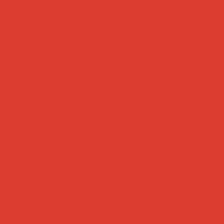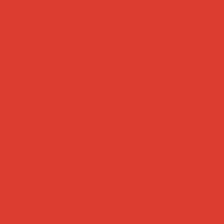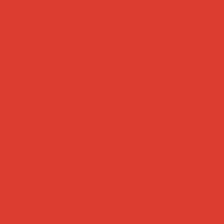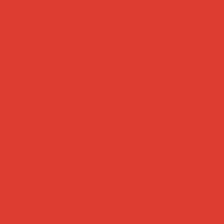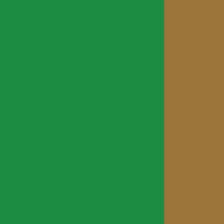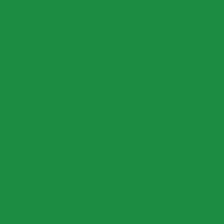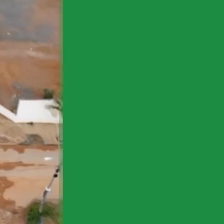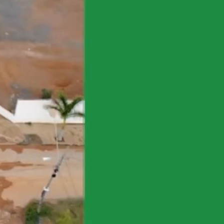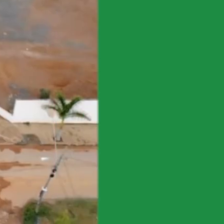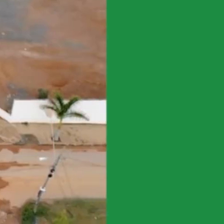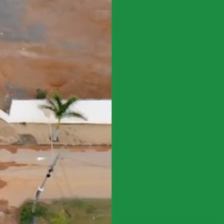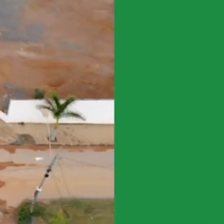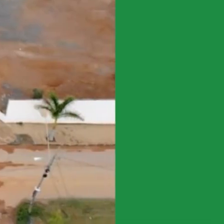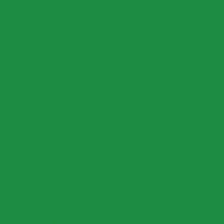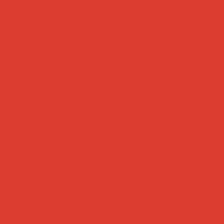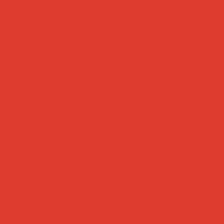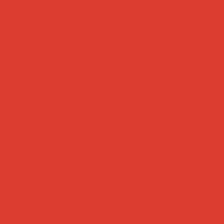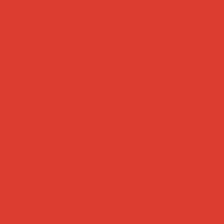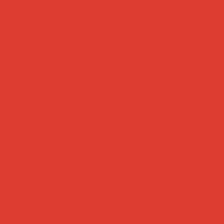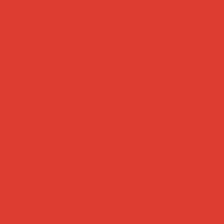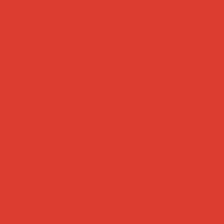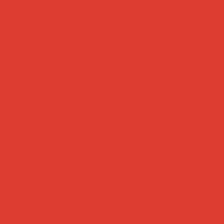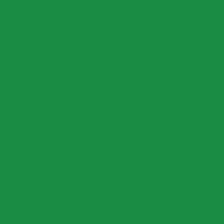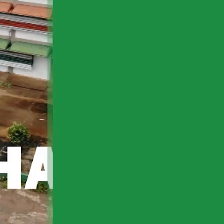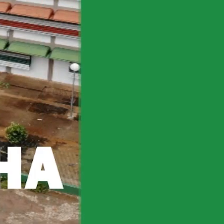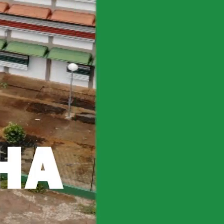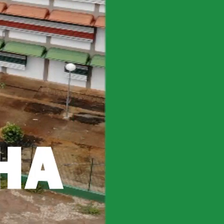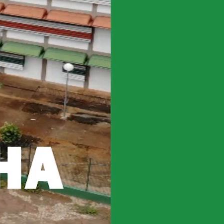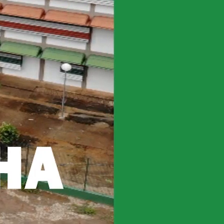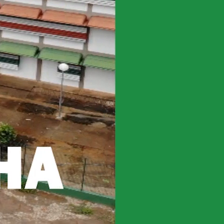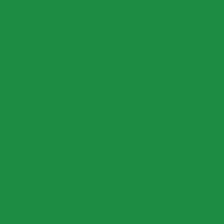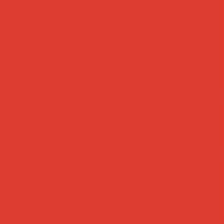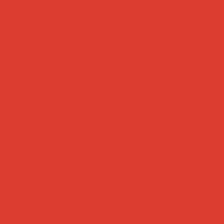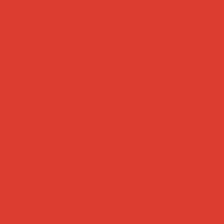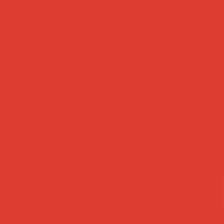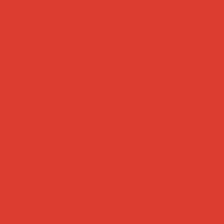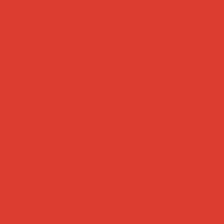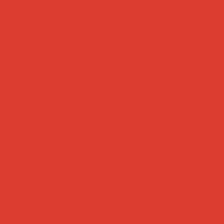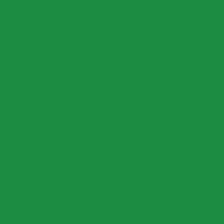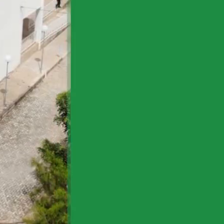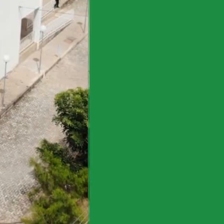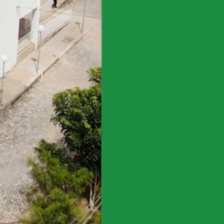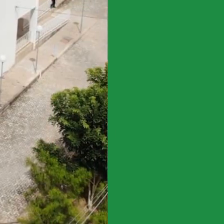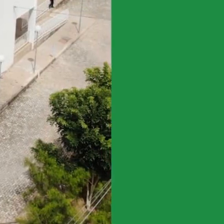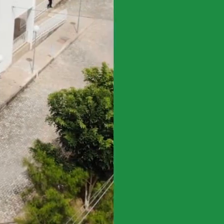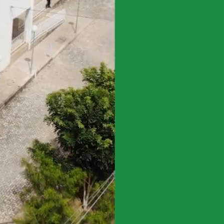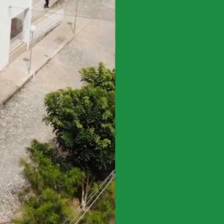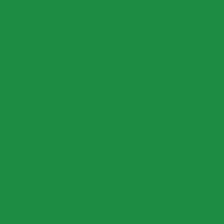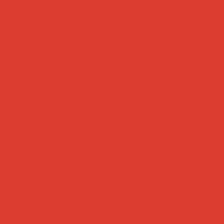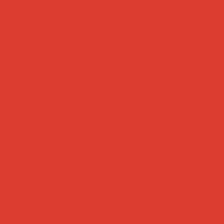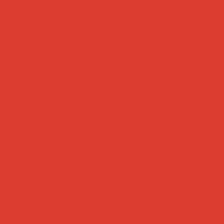Januária, Montes Claros, Pirapora, Porteirinha, Salinas e Teófilo